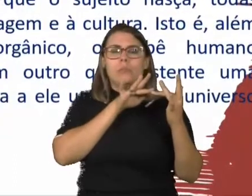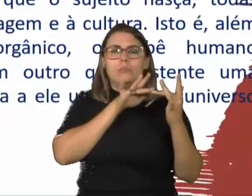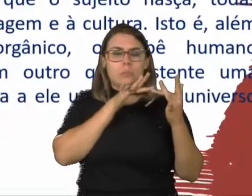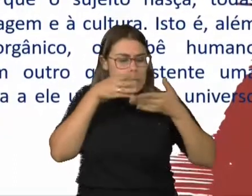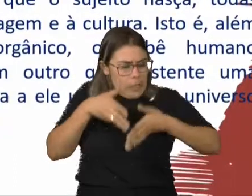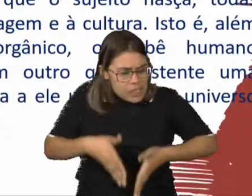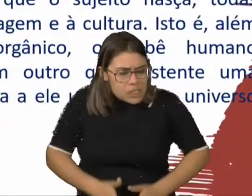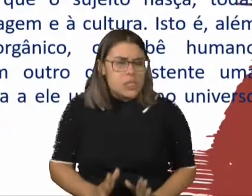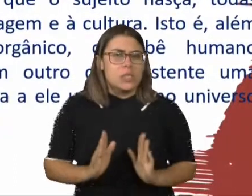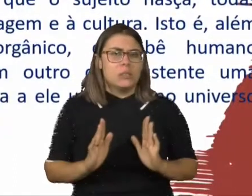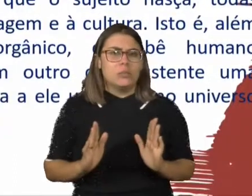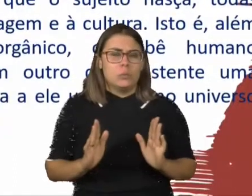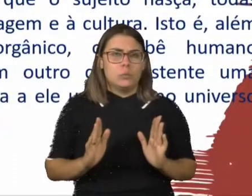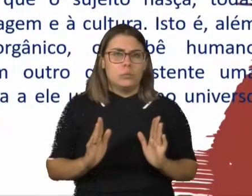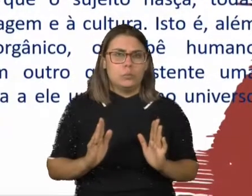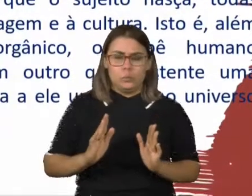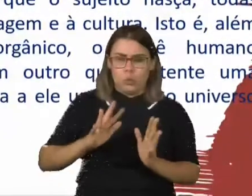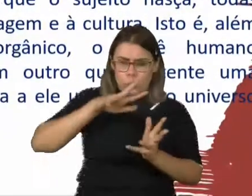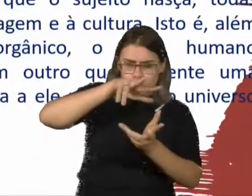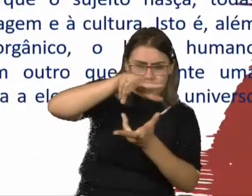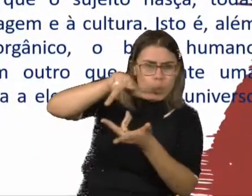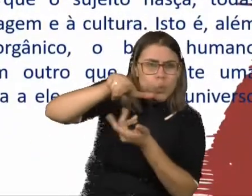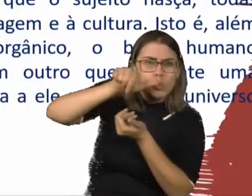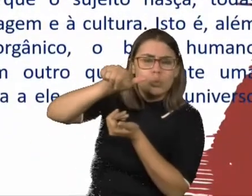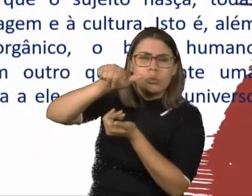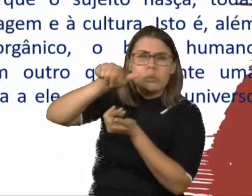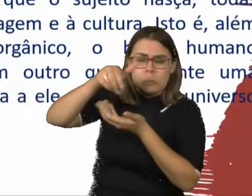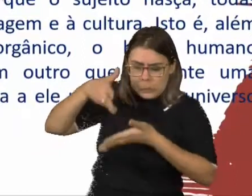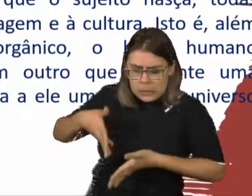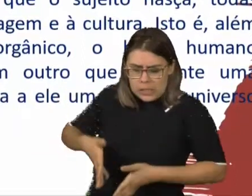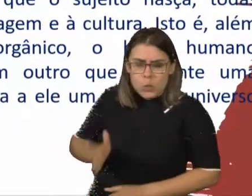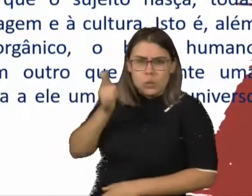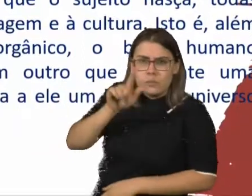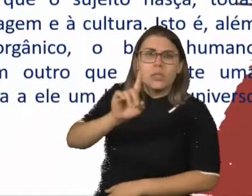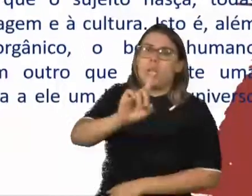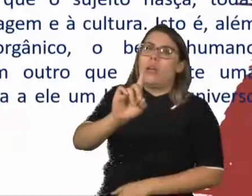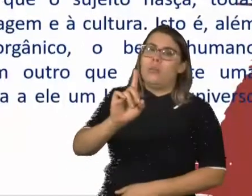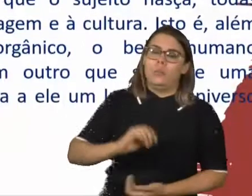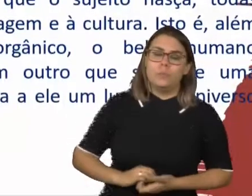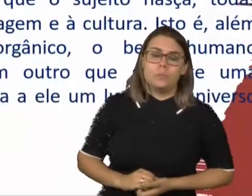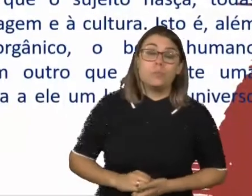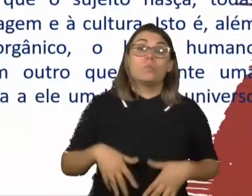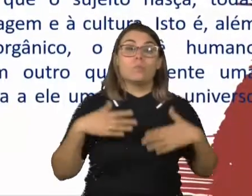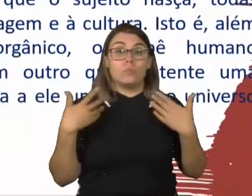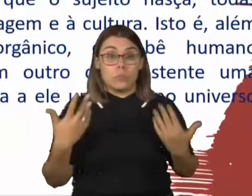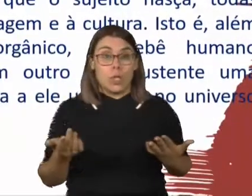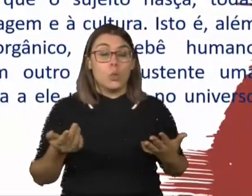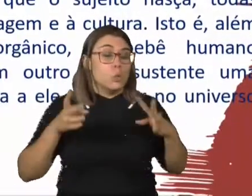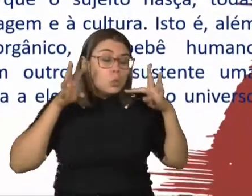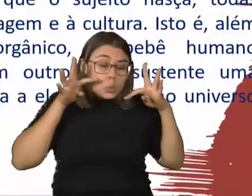nascer, vir ao mundo, nascer organicamente, não quer dizer que nasceu ali uma pessoa, nasceu um sujeito. Todas essas